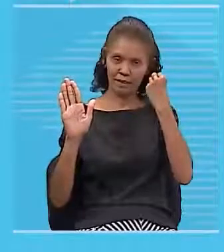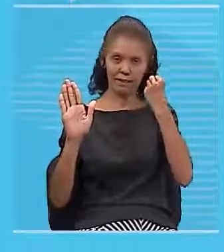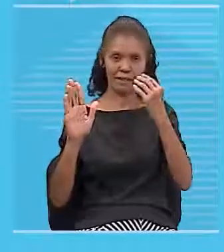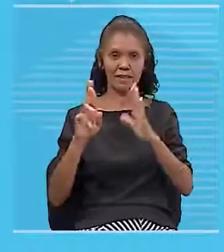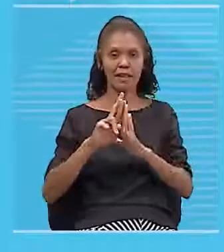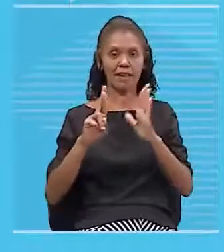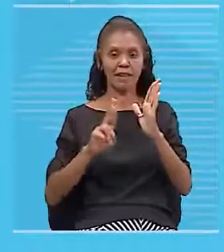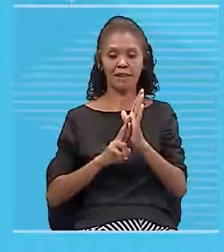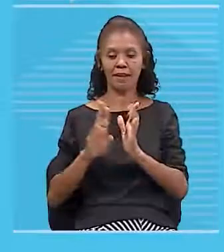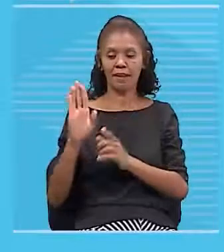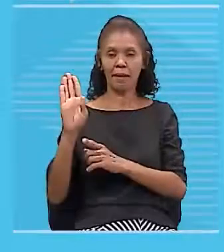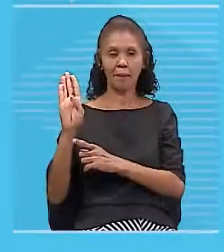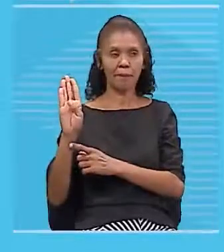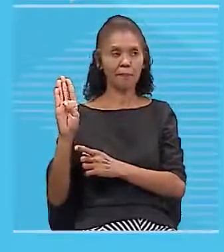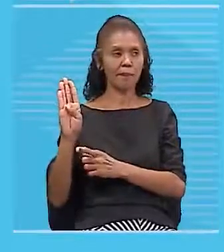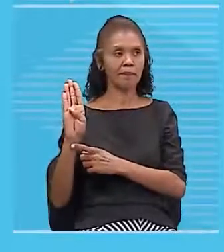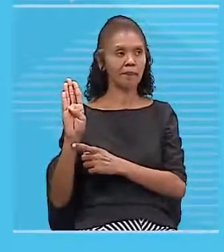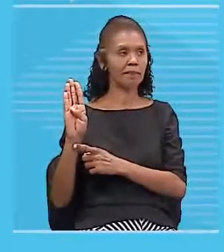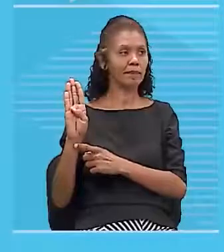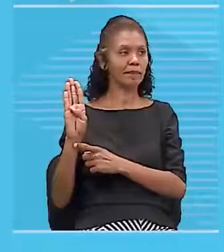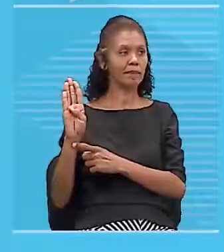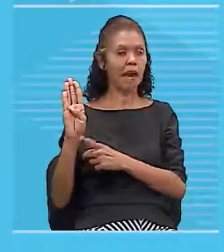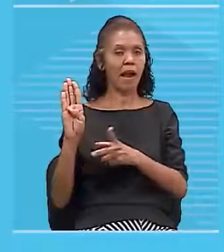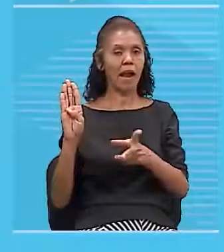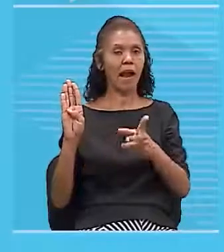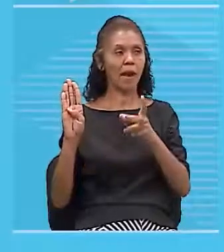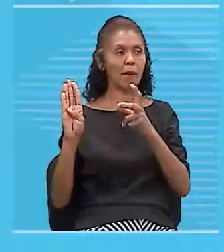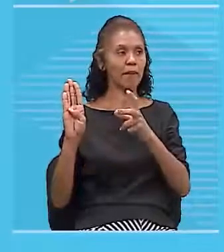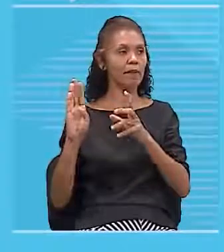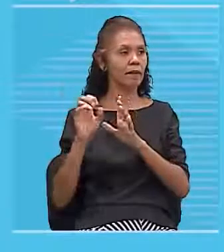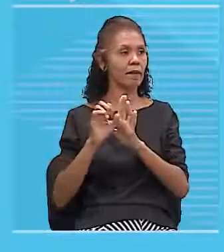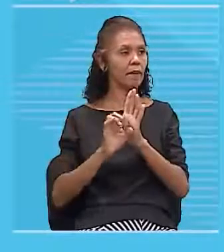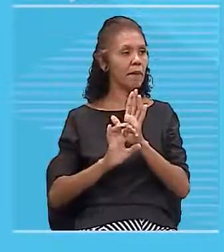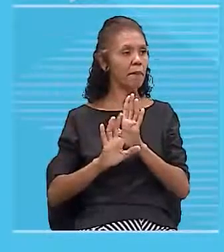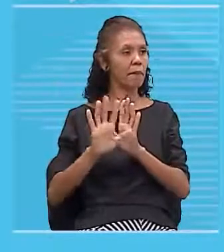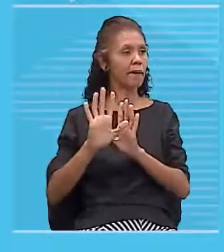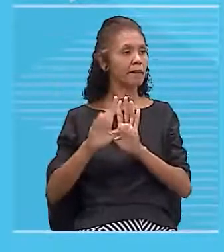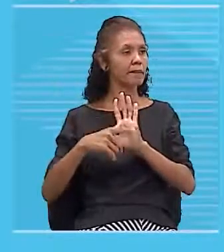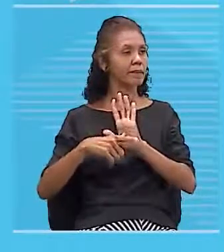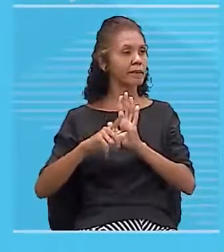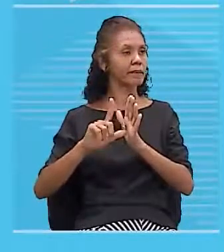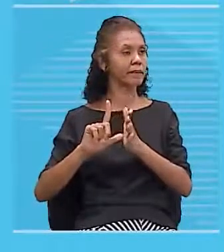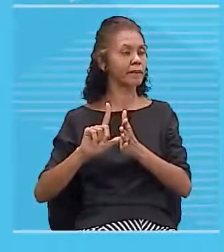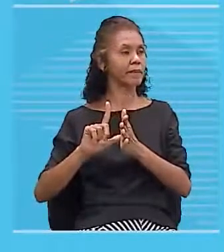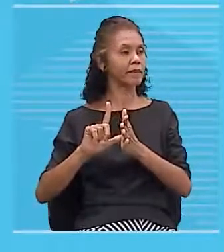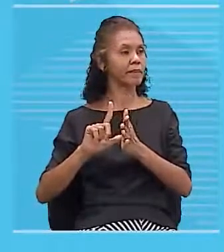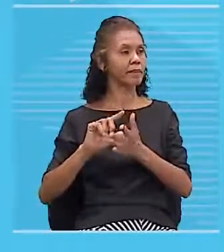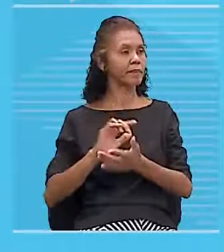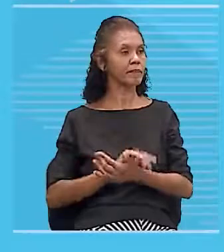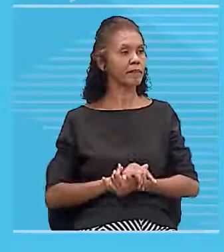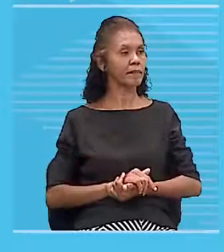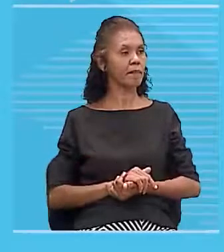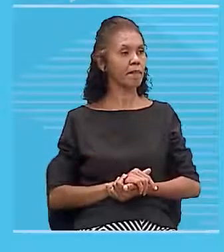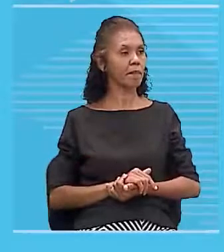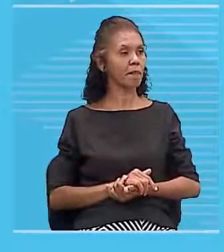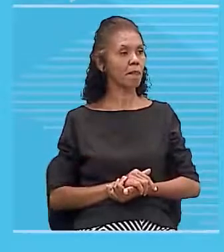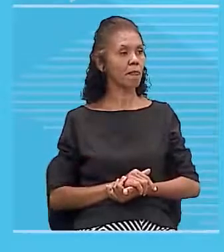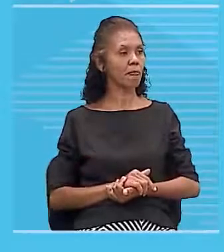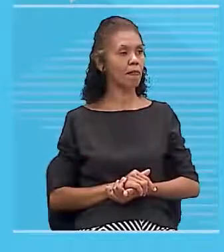direita. E se a gente perceber nas imagens que eu mostrei, olha só.